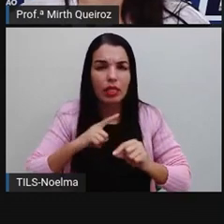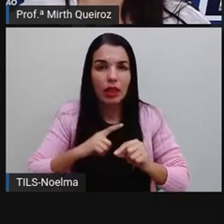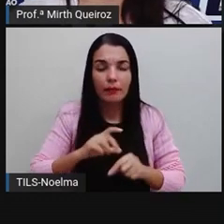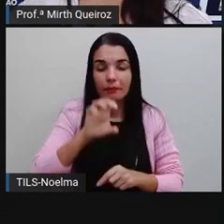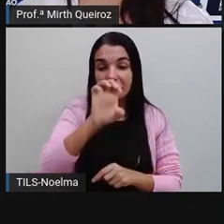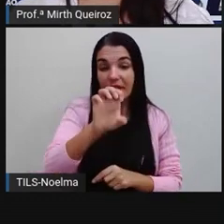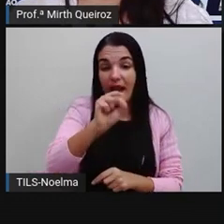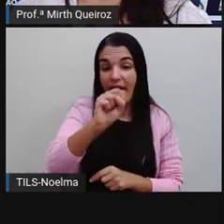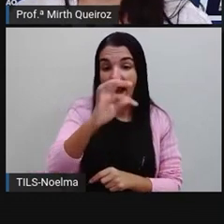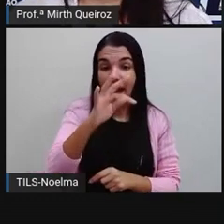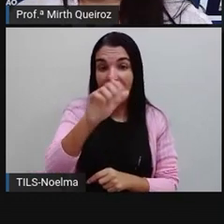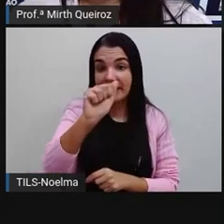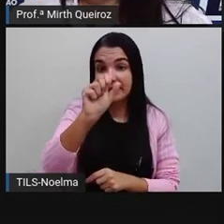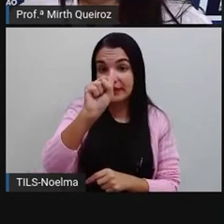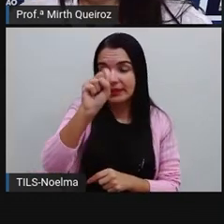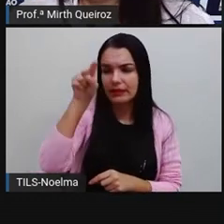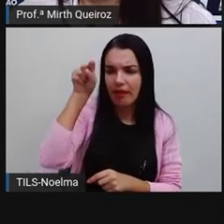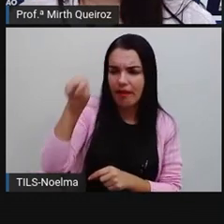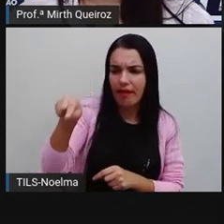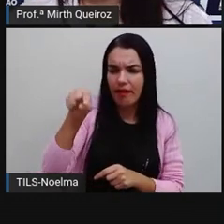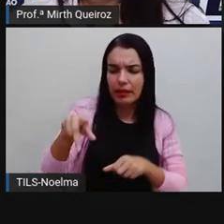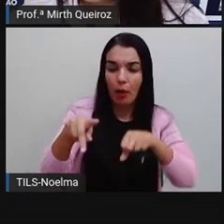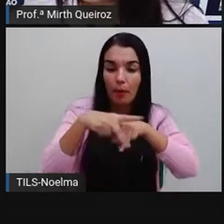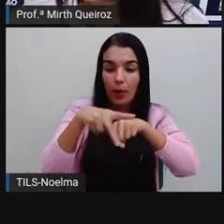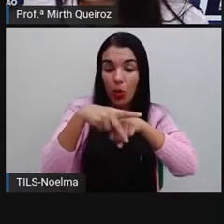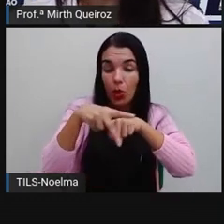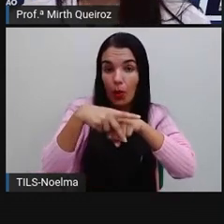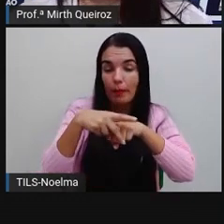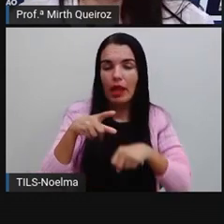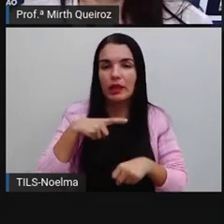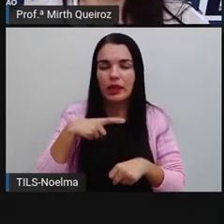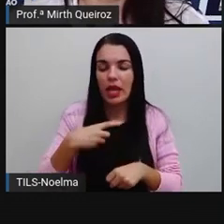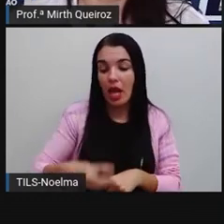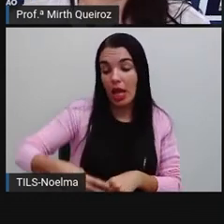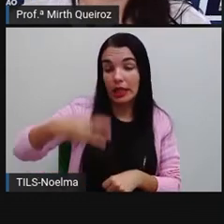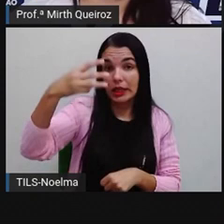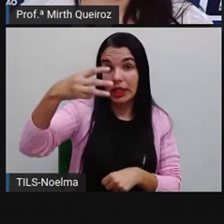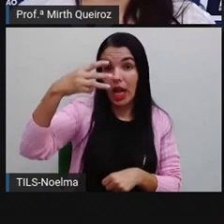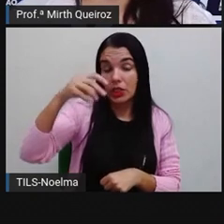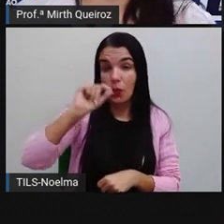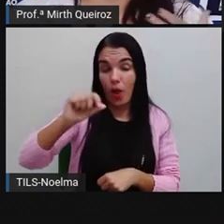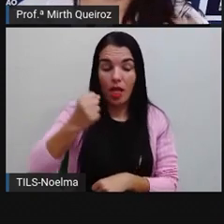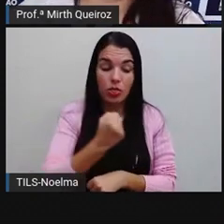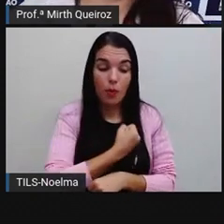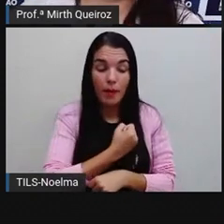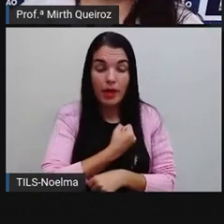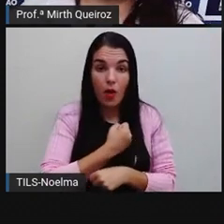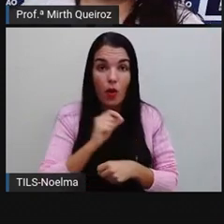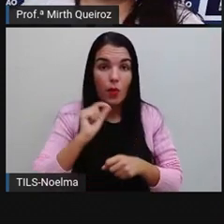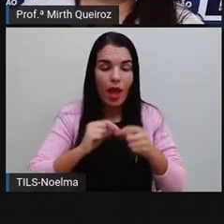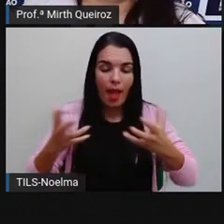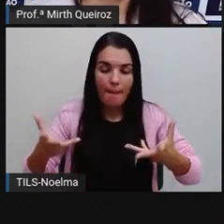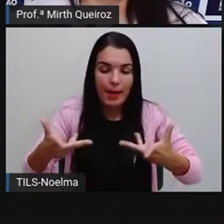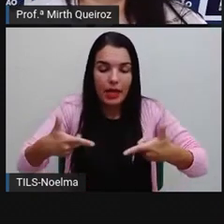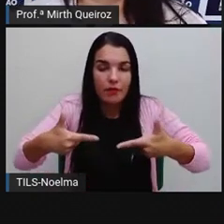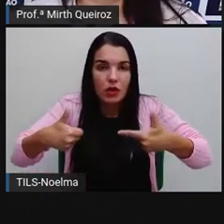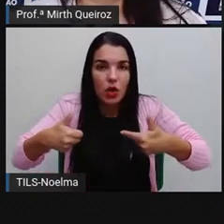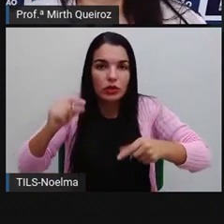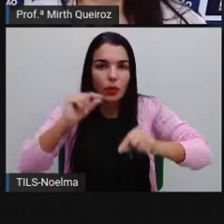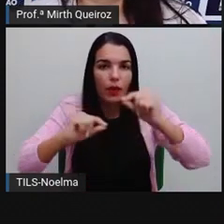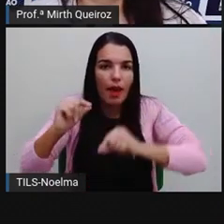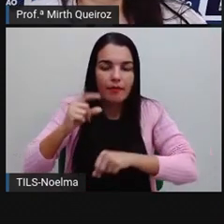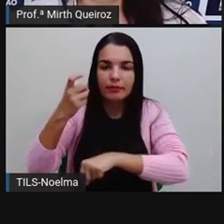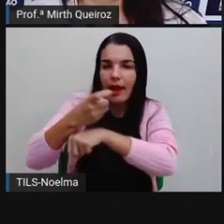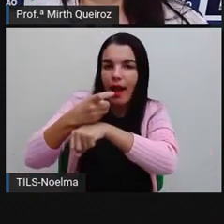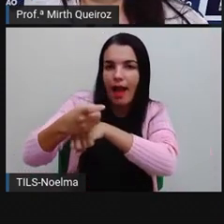nós temos Três, que é um numeral, e nós temos Maravilhosas, que seria o